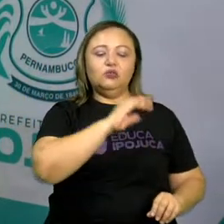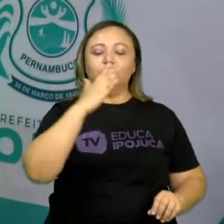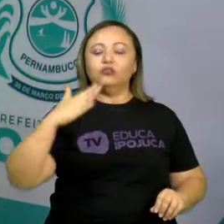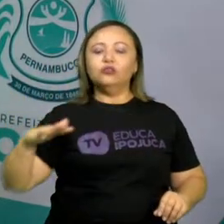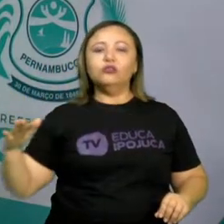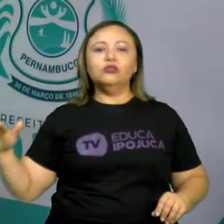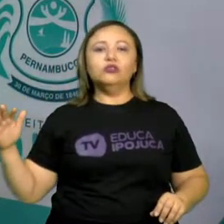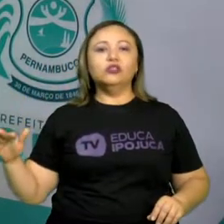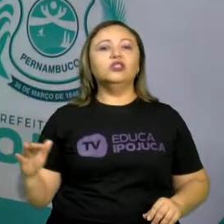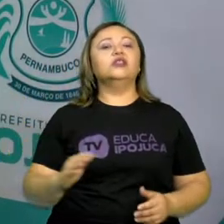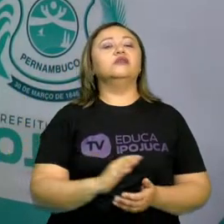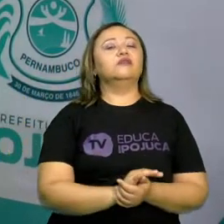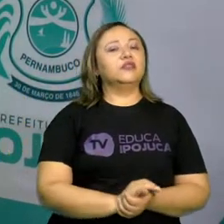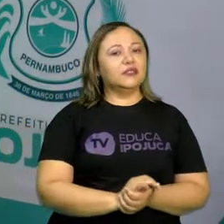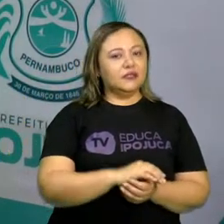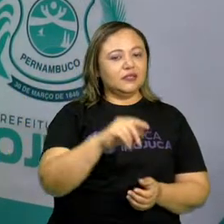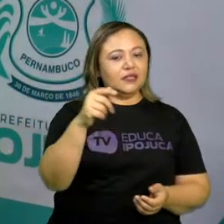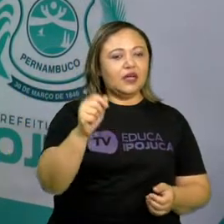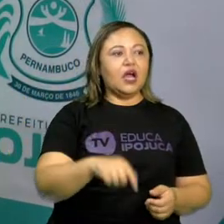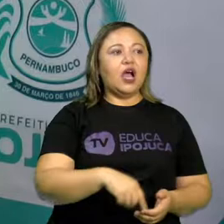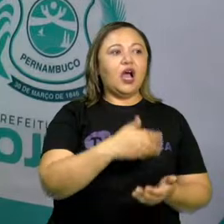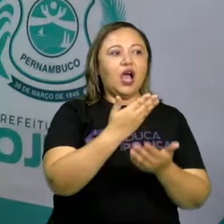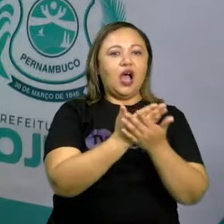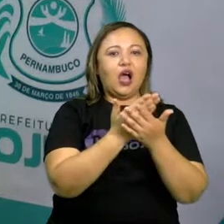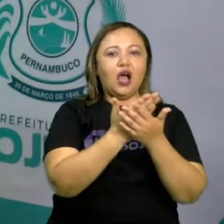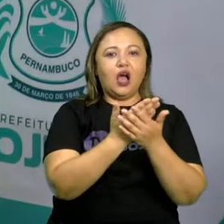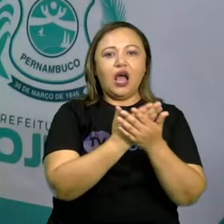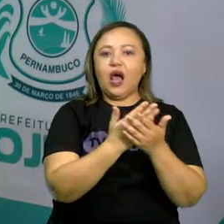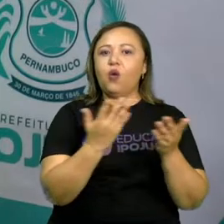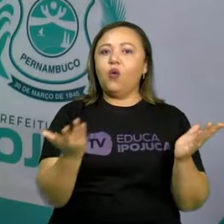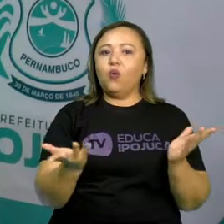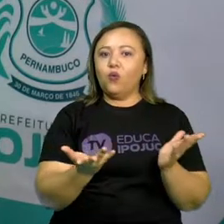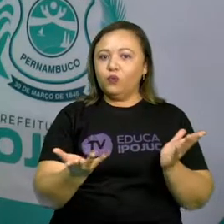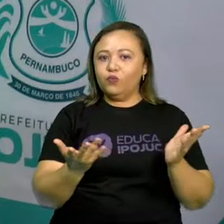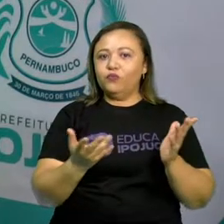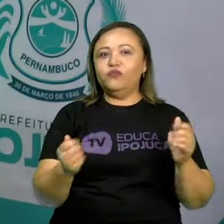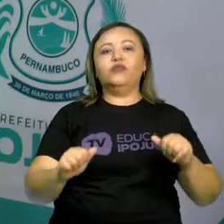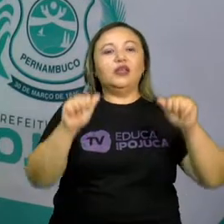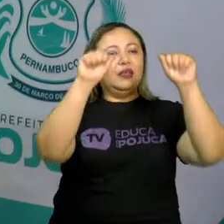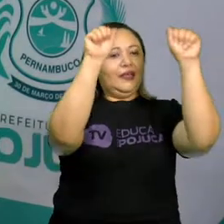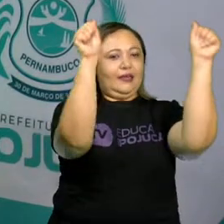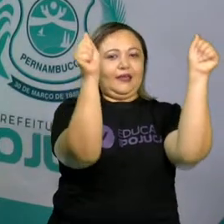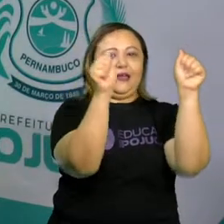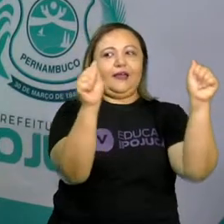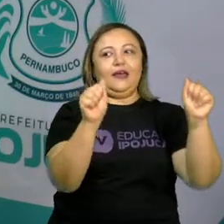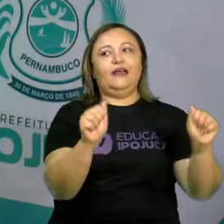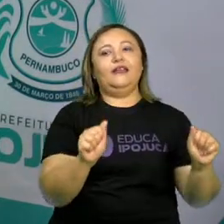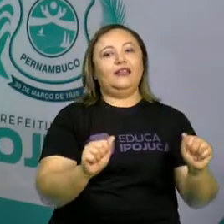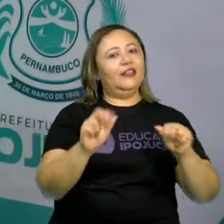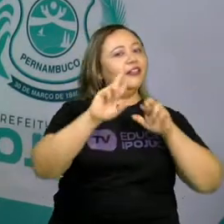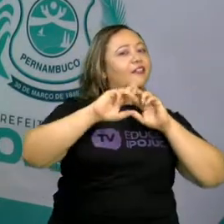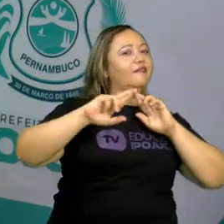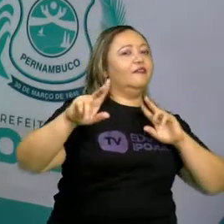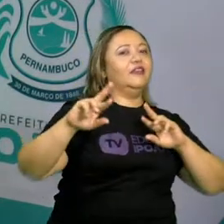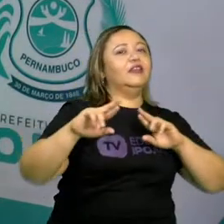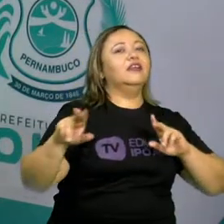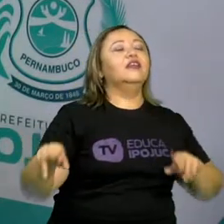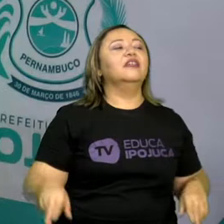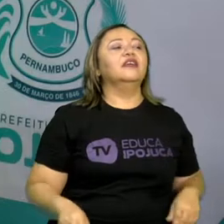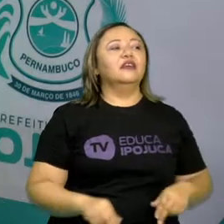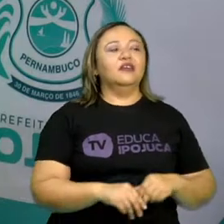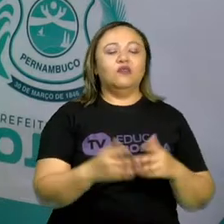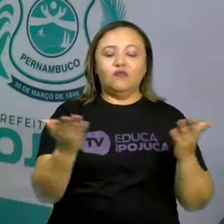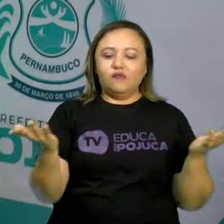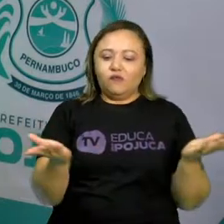E convido vocês para fazer arte, diferentes artes, artes maravilhosas. E vamos